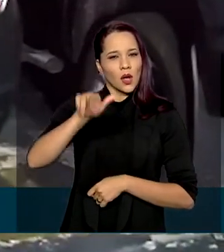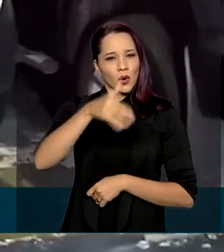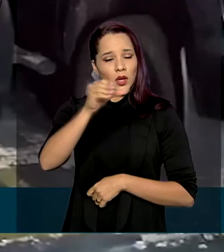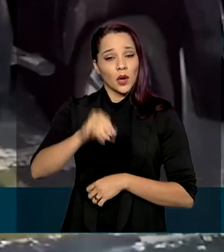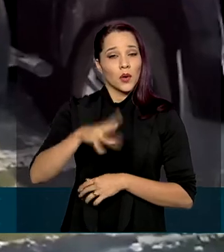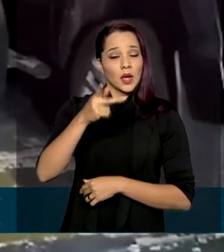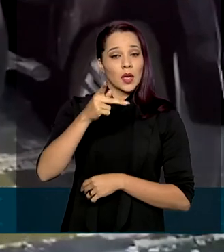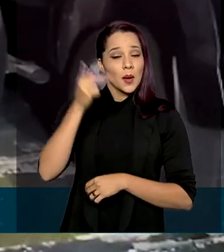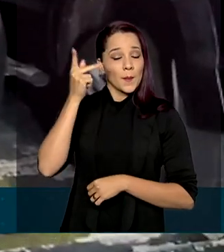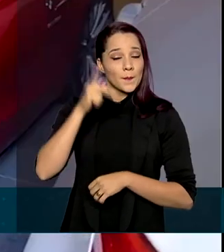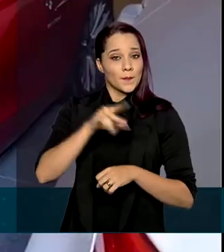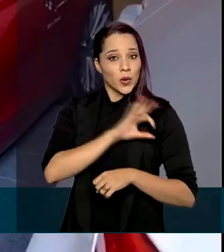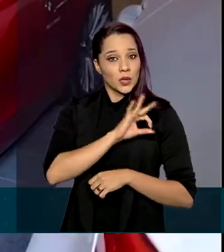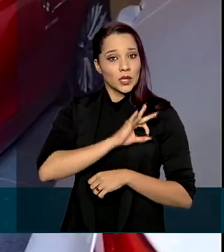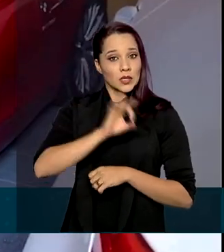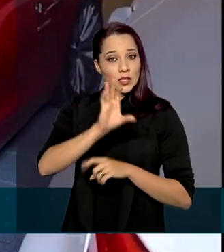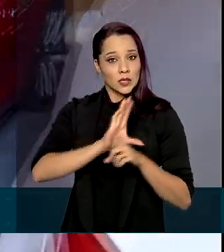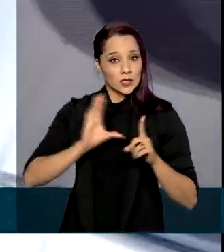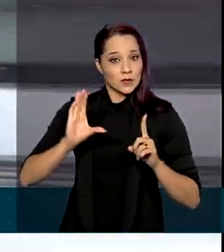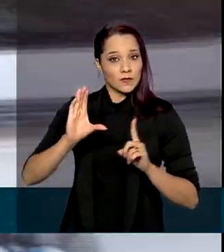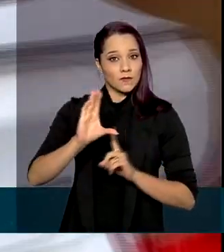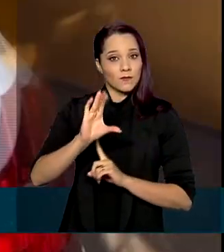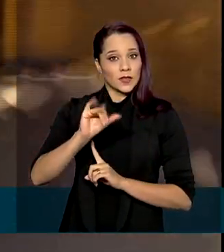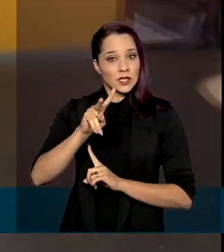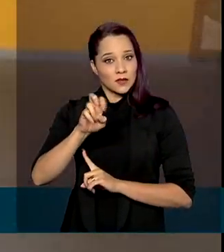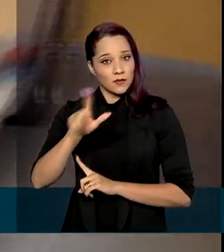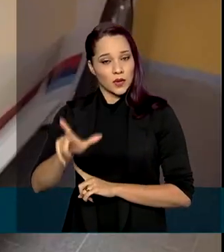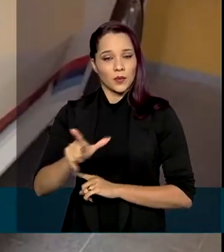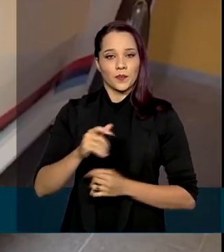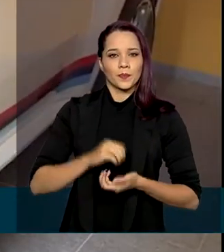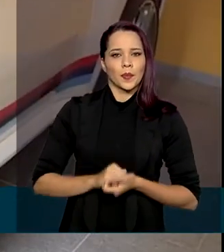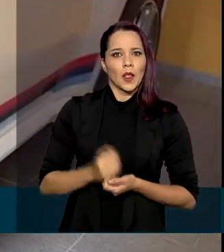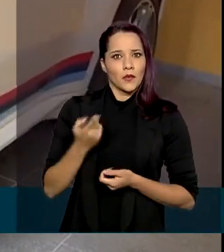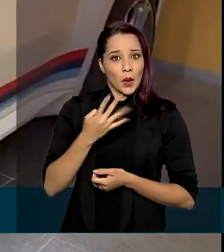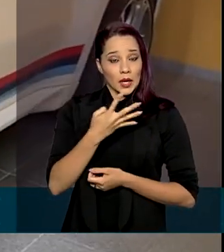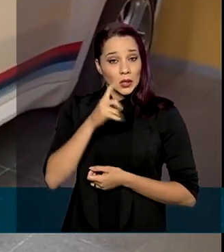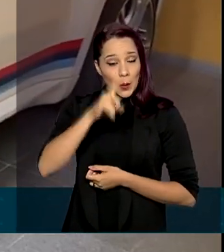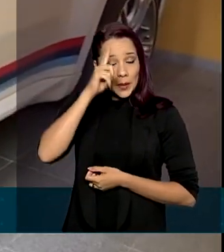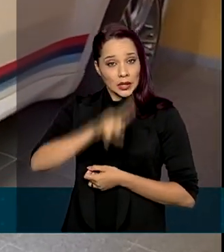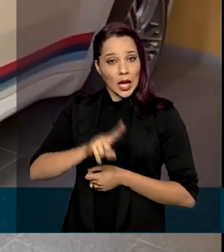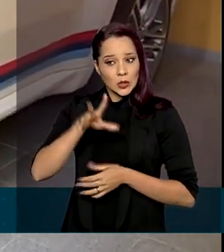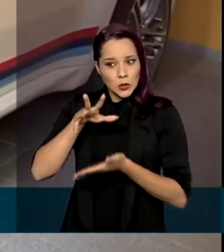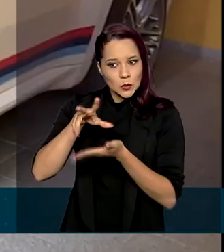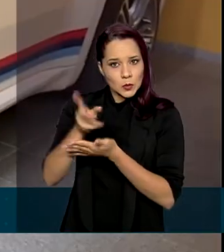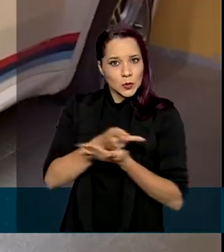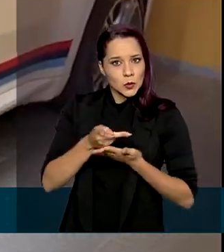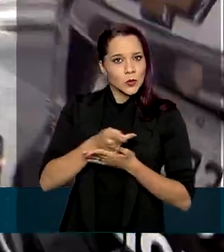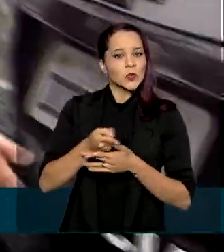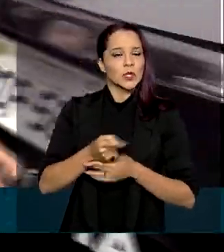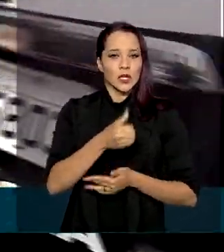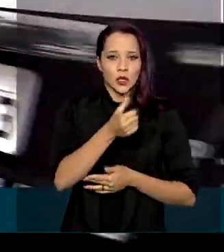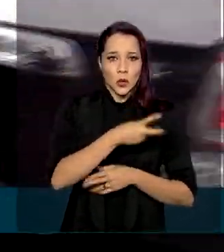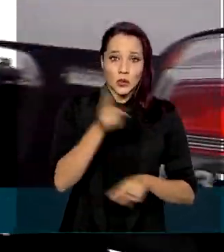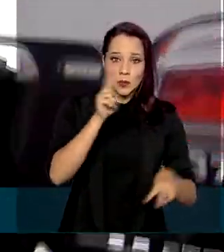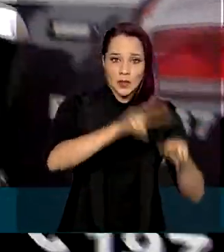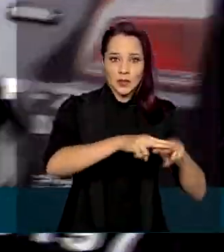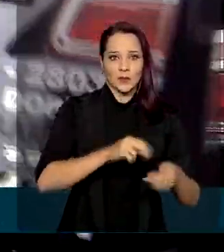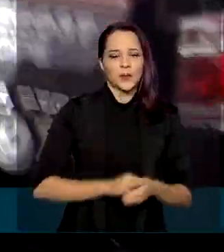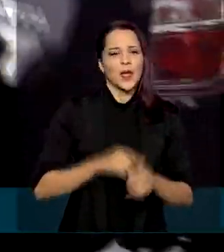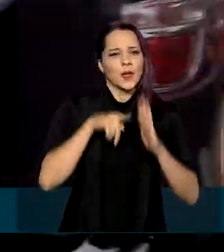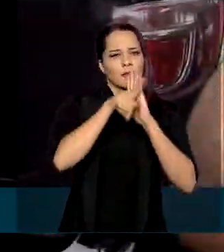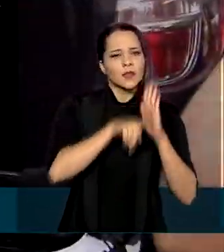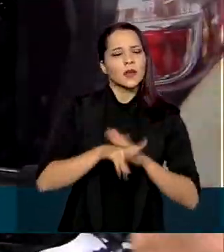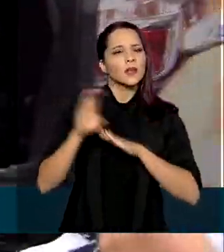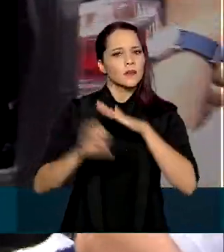São Paulo. Foram cumpridos 41 mandados de busca e apreensão e 12 mandados de prisão. São investigados